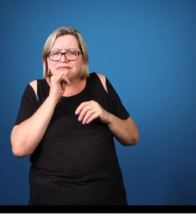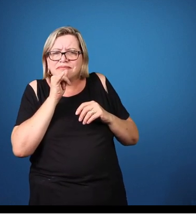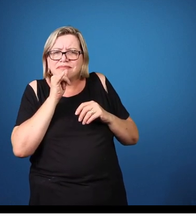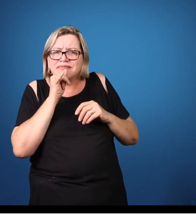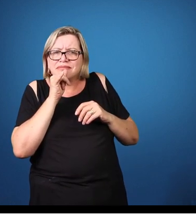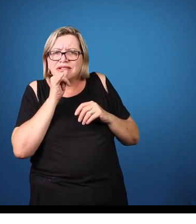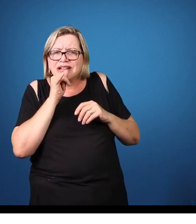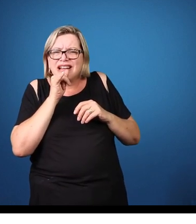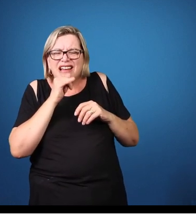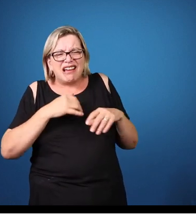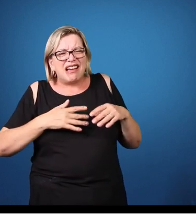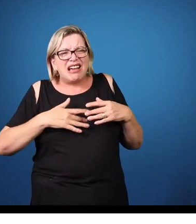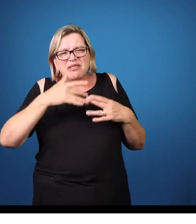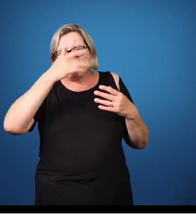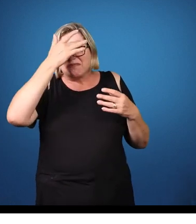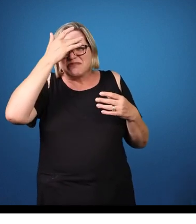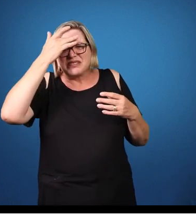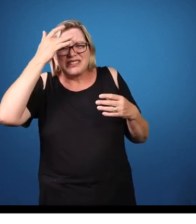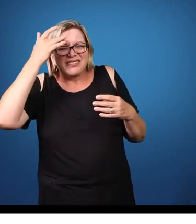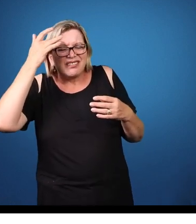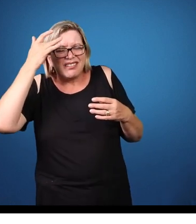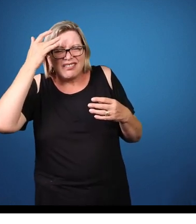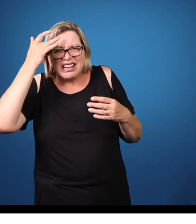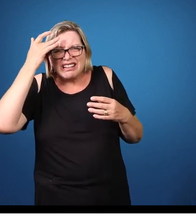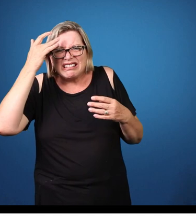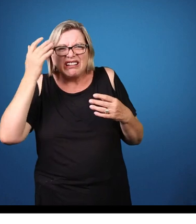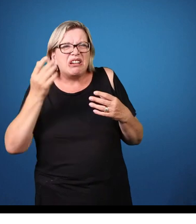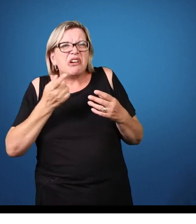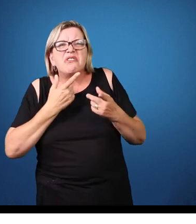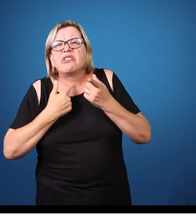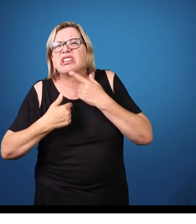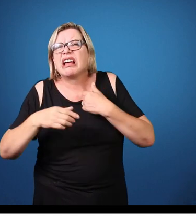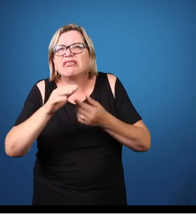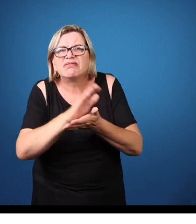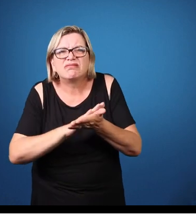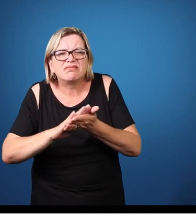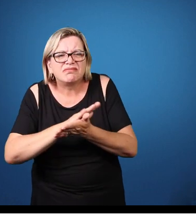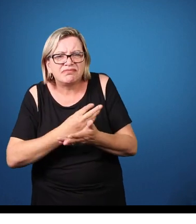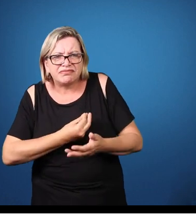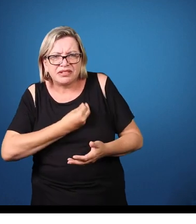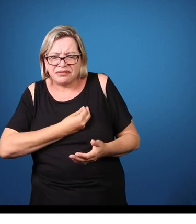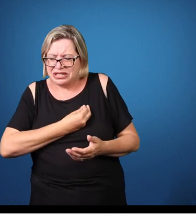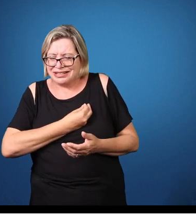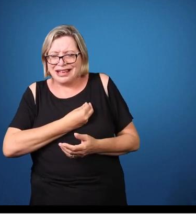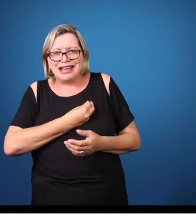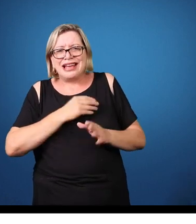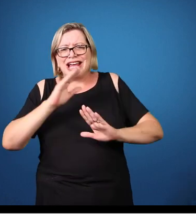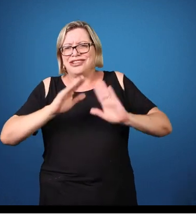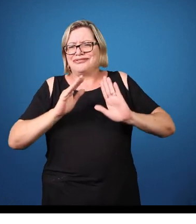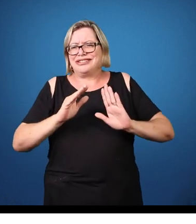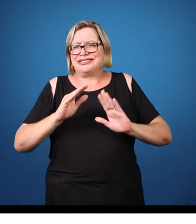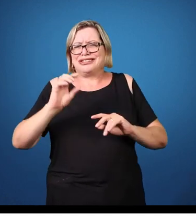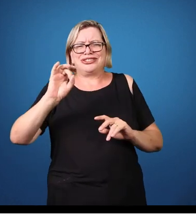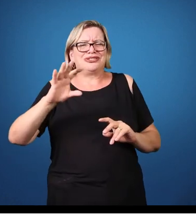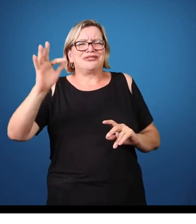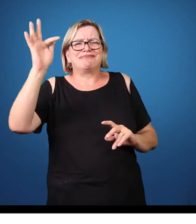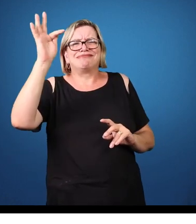Que aí... Não só no meio universitário. no meio universitário, pela vida, né? Que pode ser uma experiência de sofrimento mais intensa.